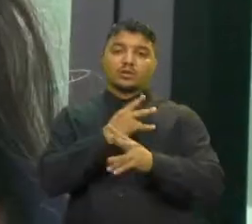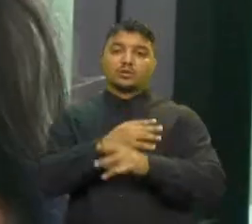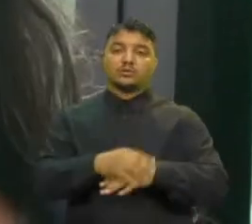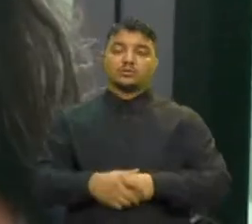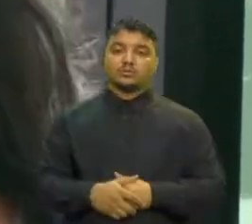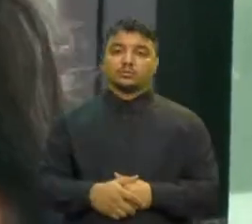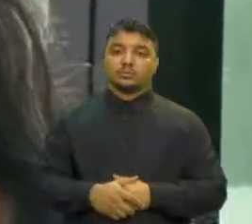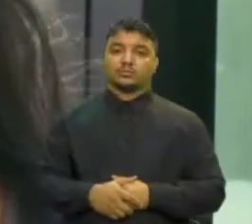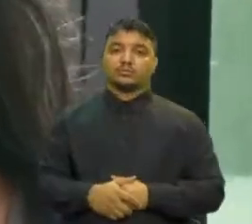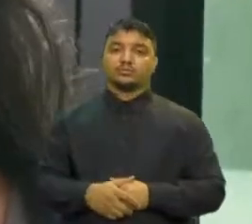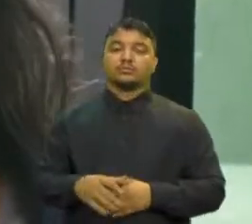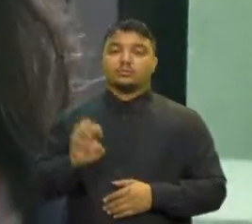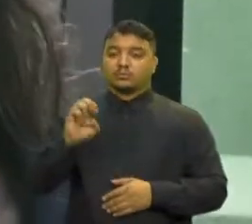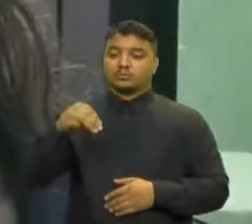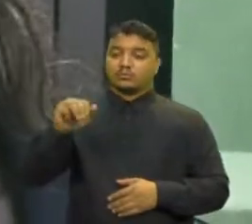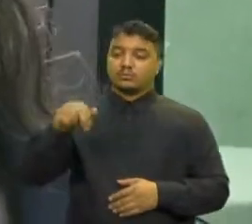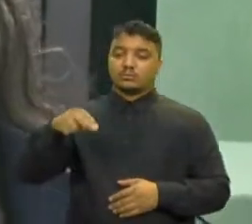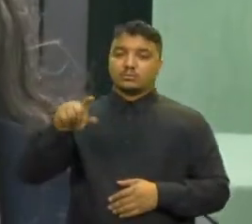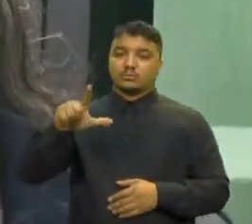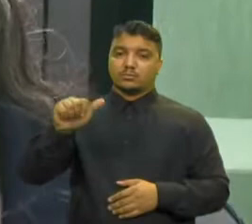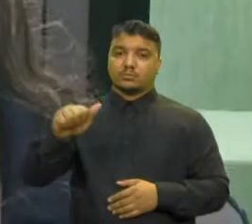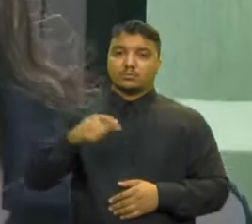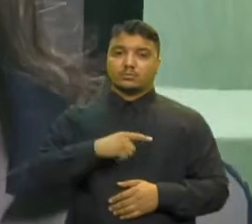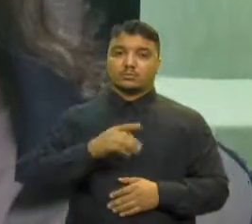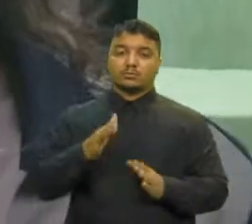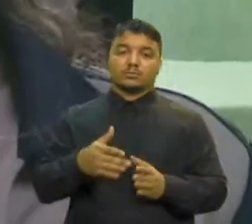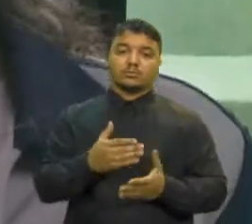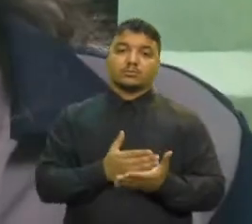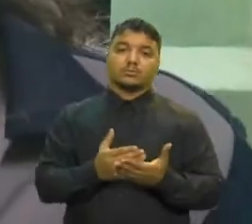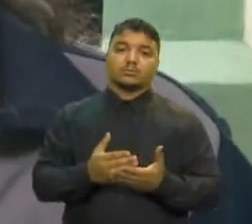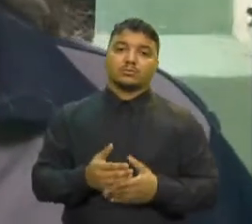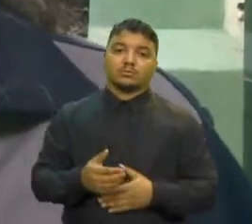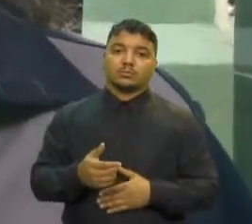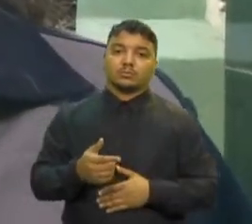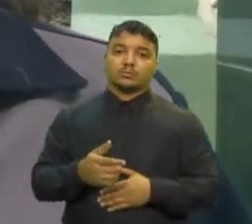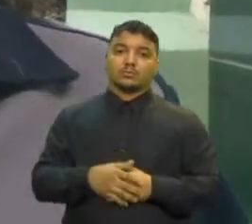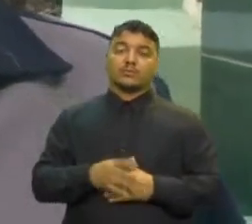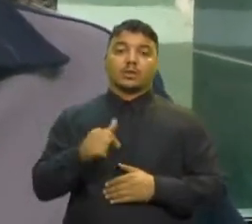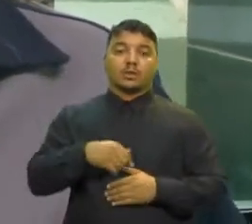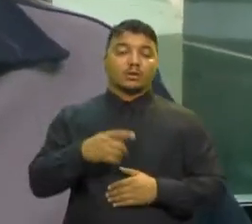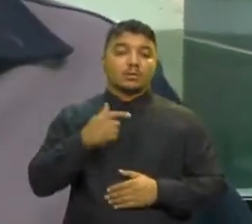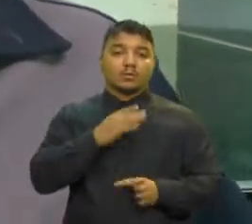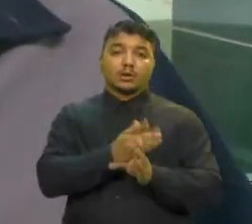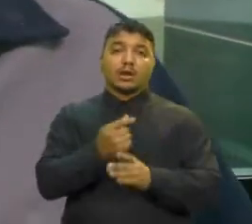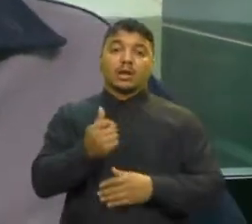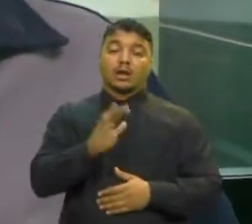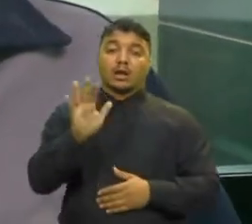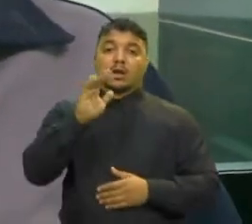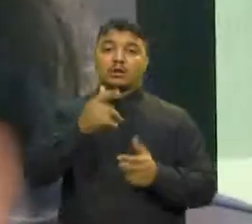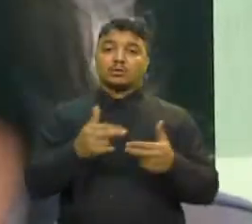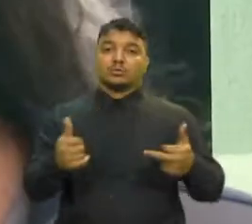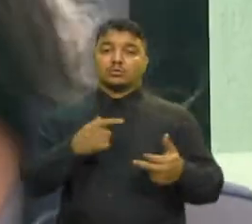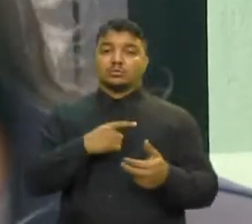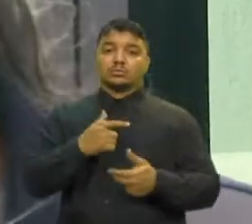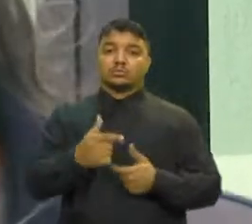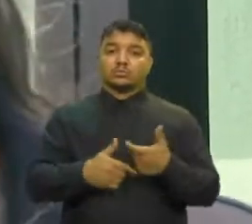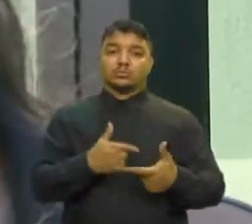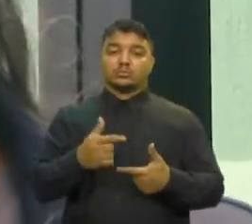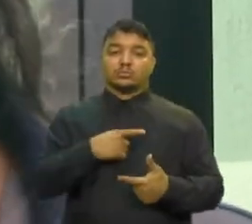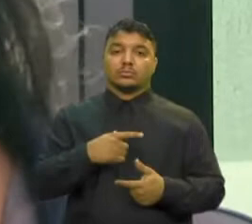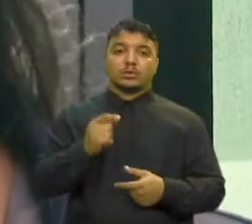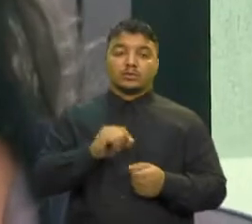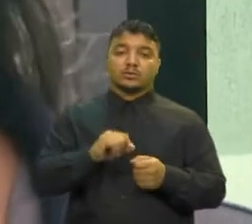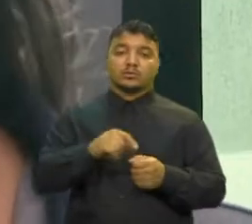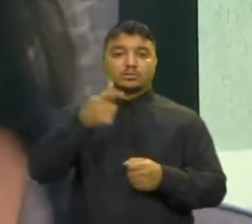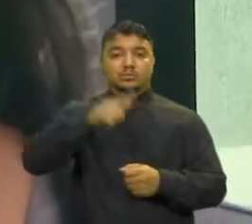Emanuela tenta ser contemplada no programa desde a primeira edição Com o preço alto dos serviços cobrados Ela faz mais